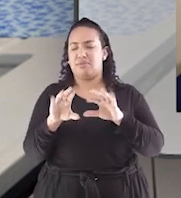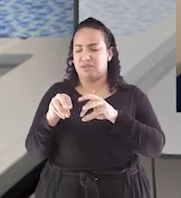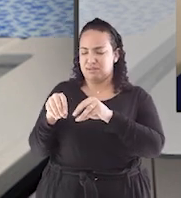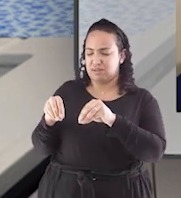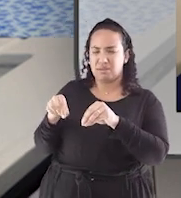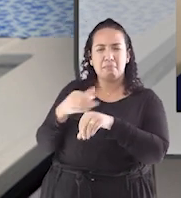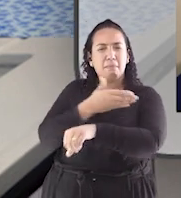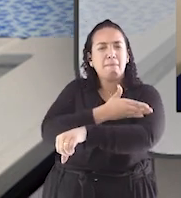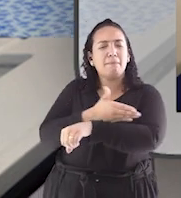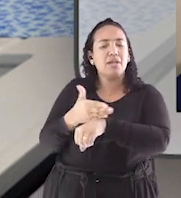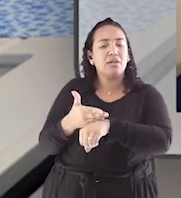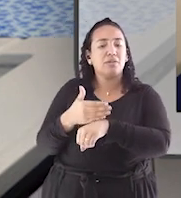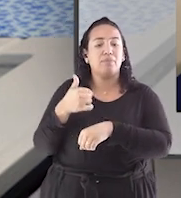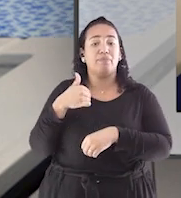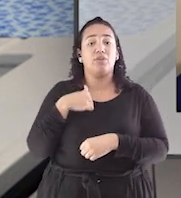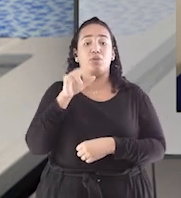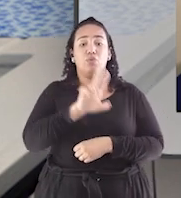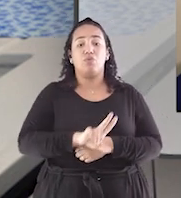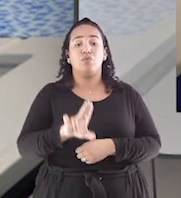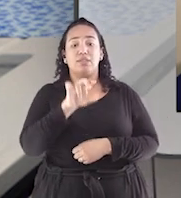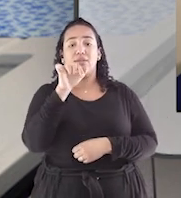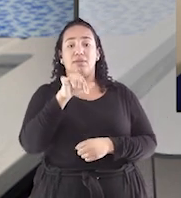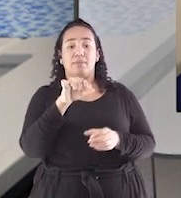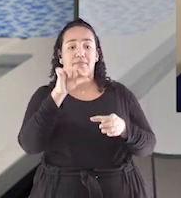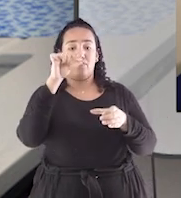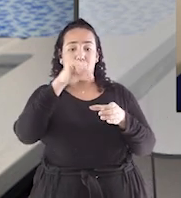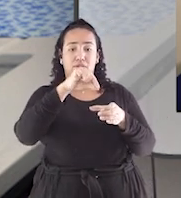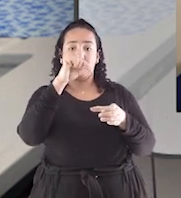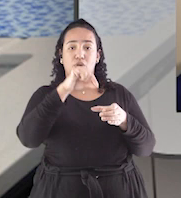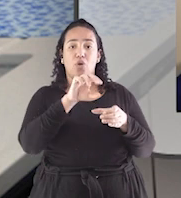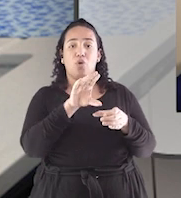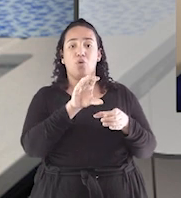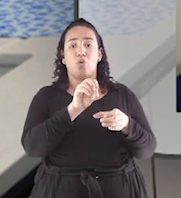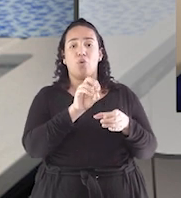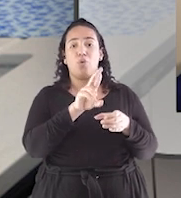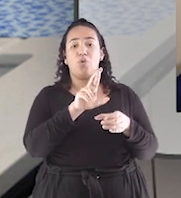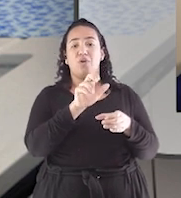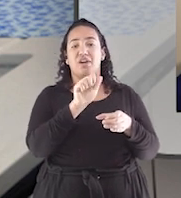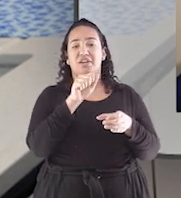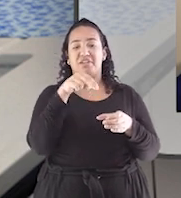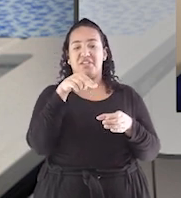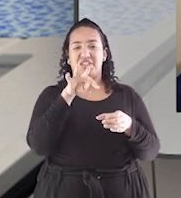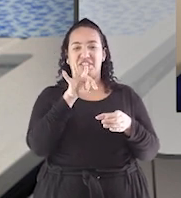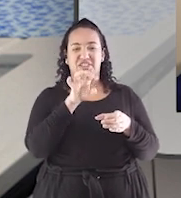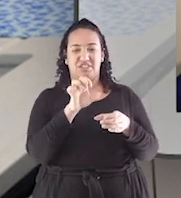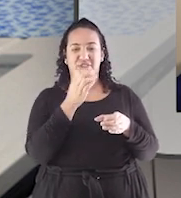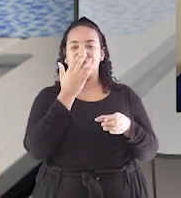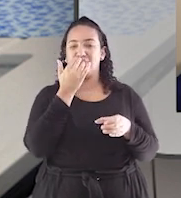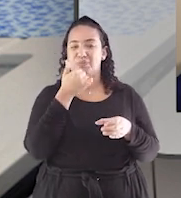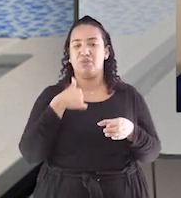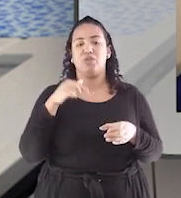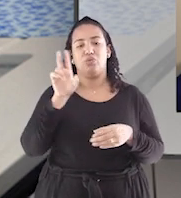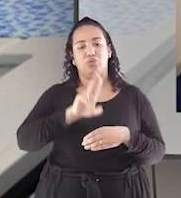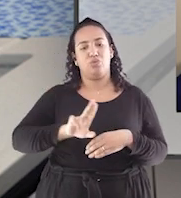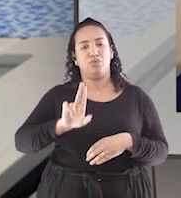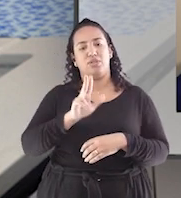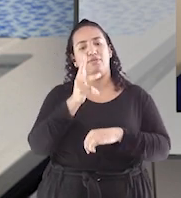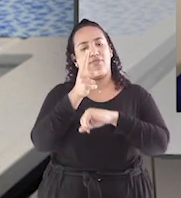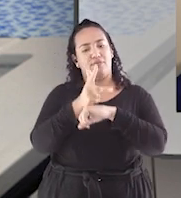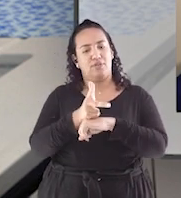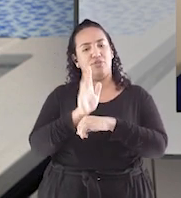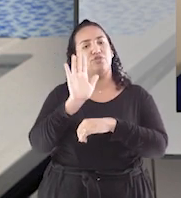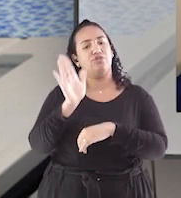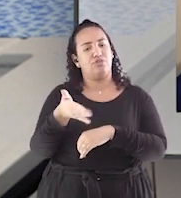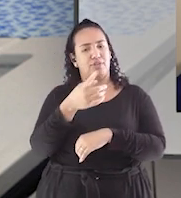de milho é branco. É porque eu pinguei algumas gotinhas do meu famoso corante de comida. Que eu já usei em alguns outros